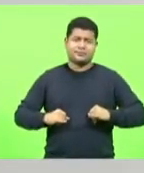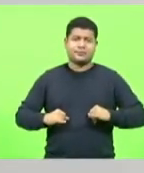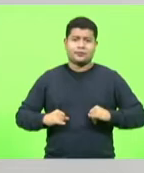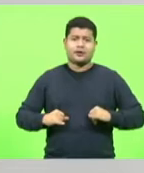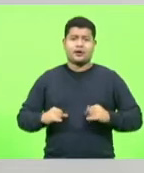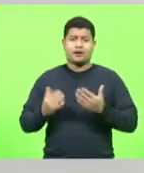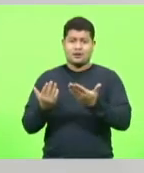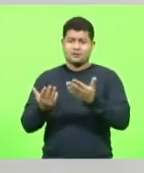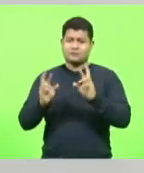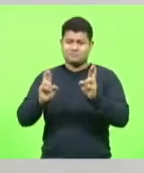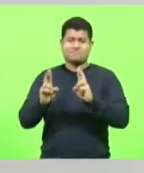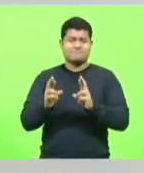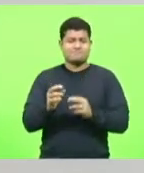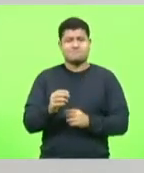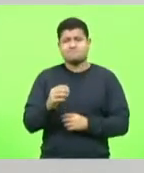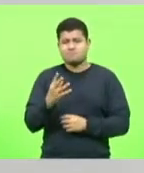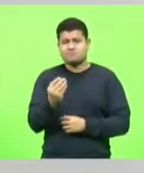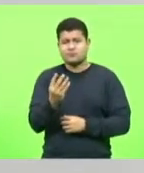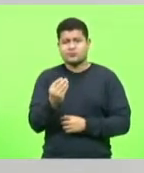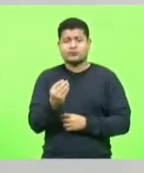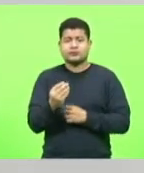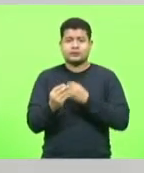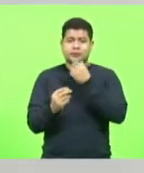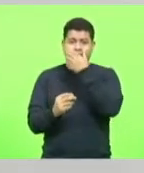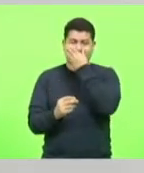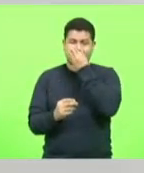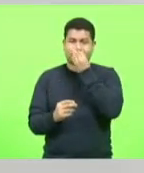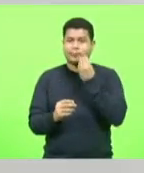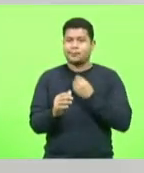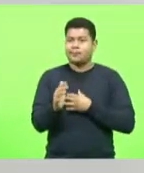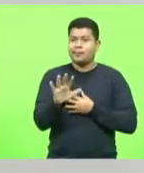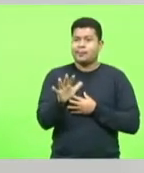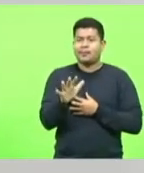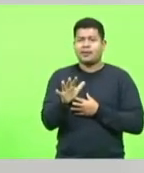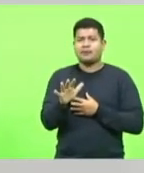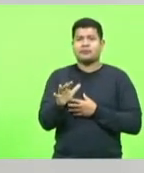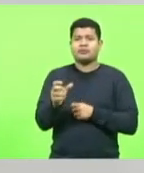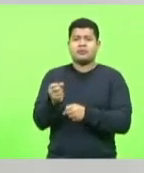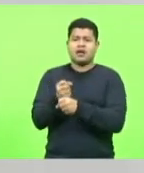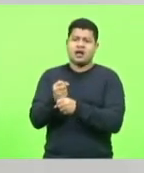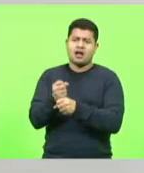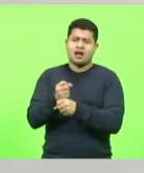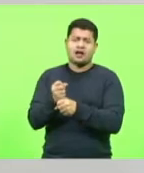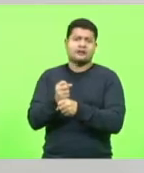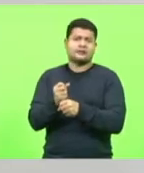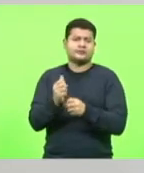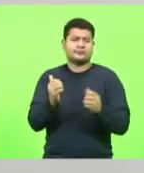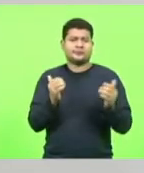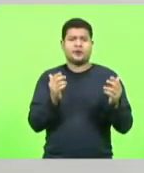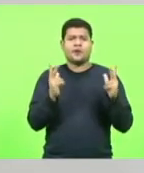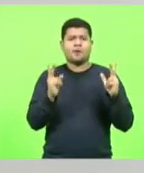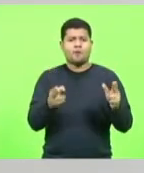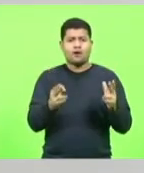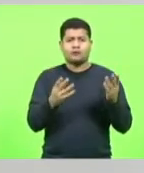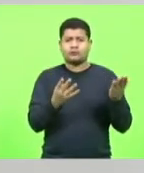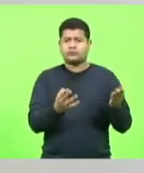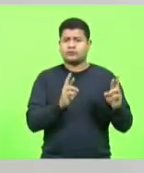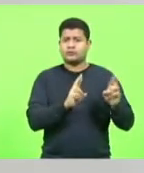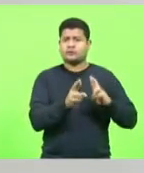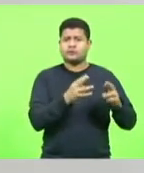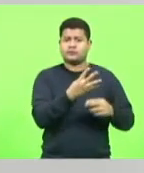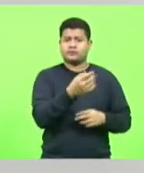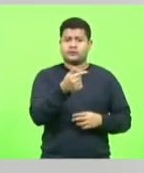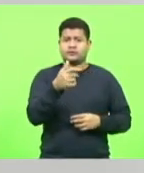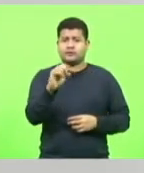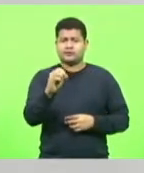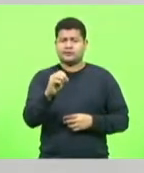rodovia, acho que mais ou menos o mesmo tempo que se sofre aqui com a 470. E é